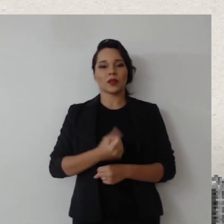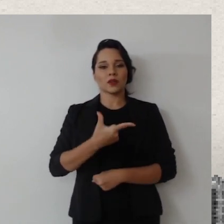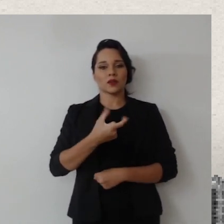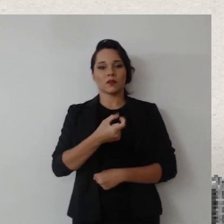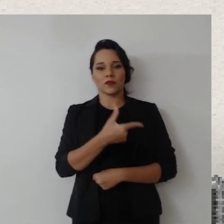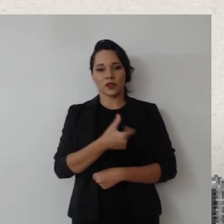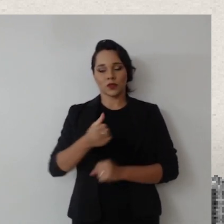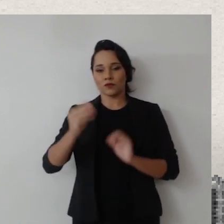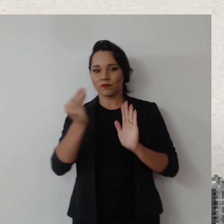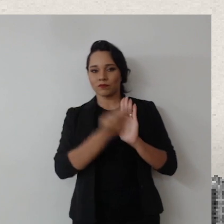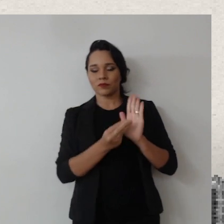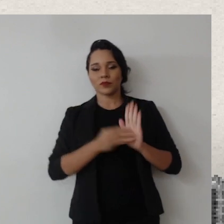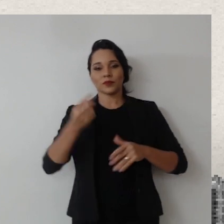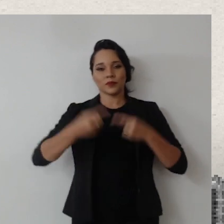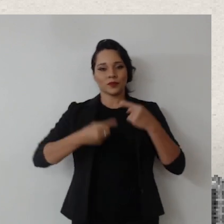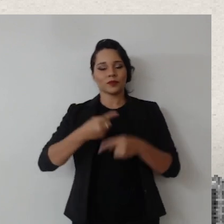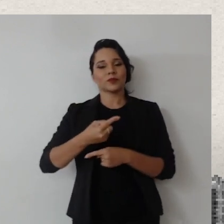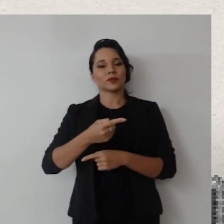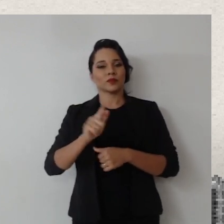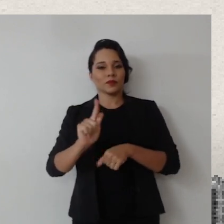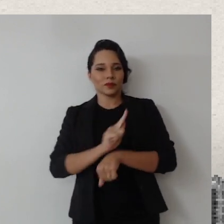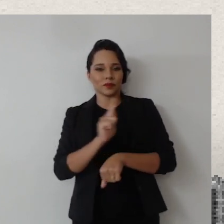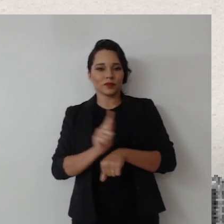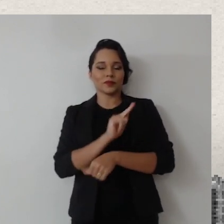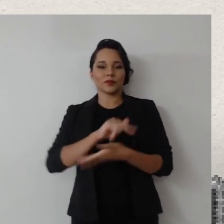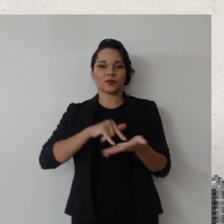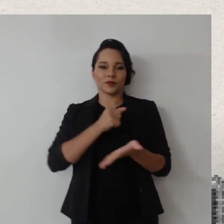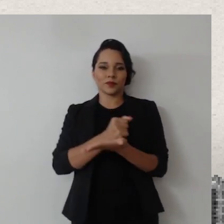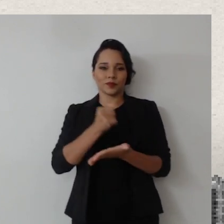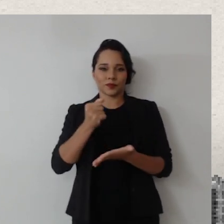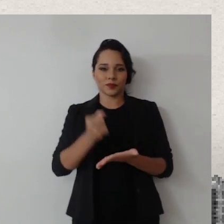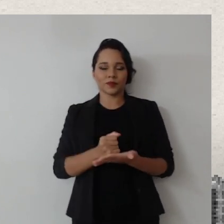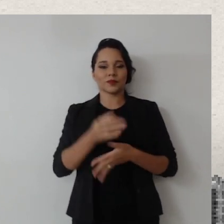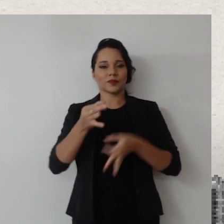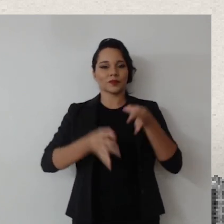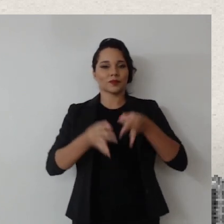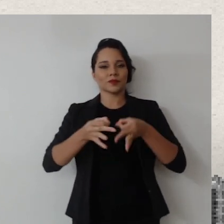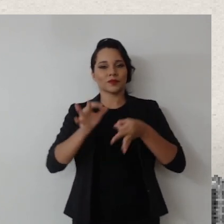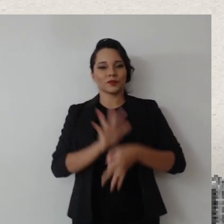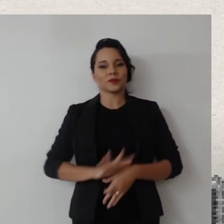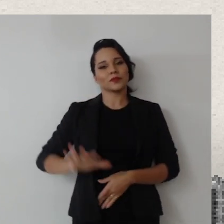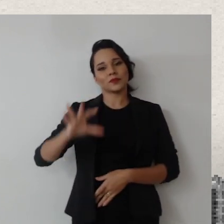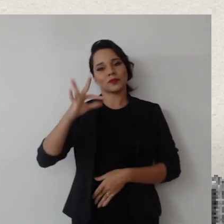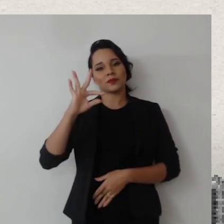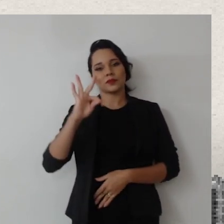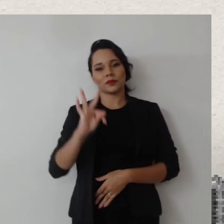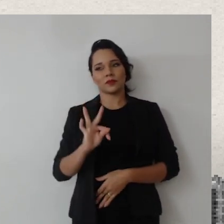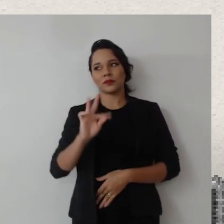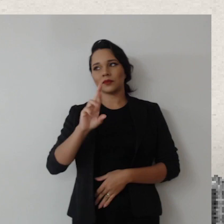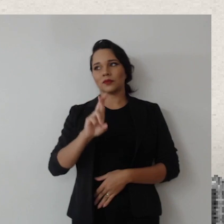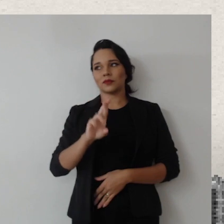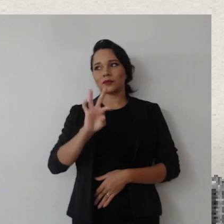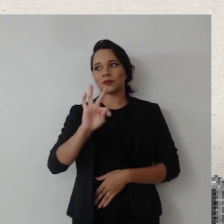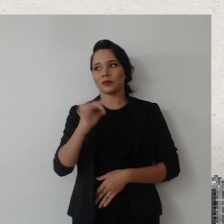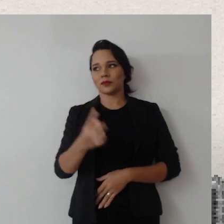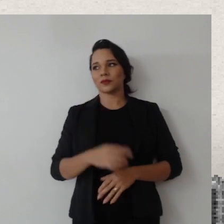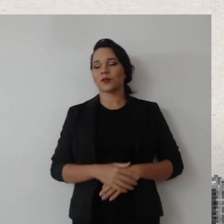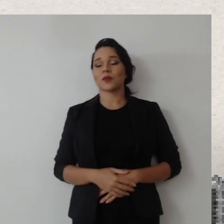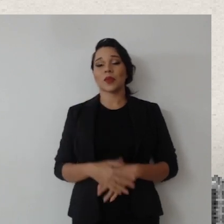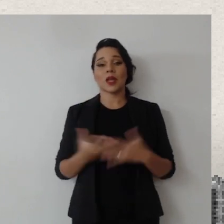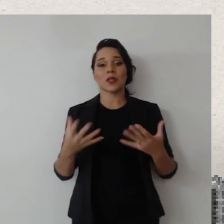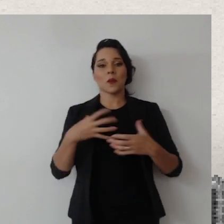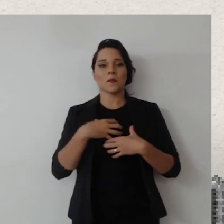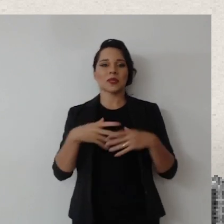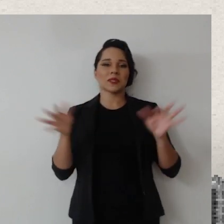instituiu a política de governança e gestão das contratações na Justiça Federal da Primeira Região. Então,